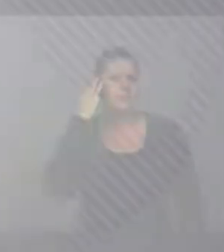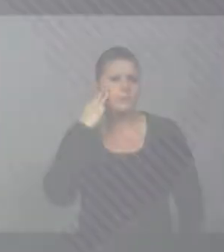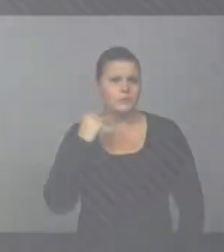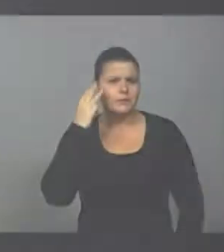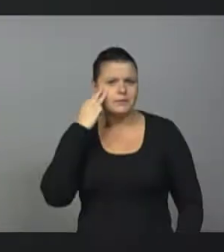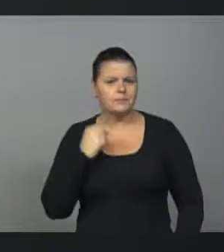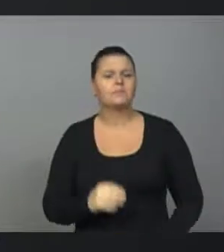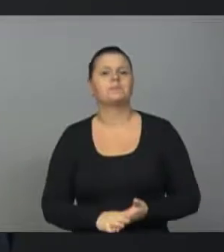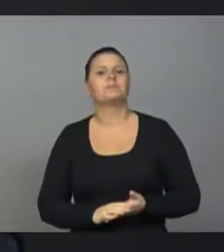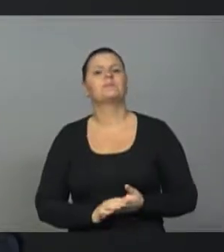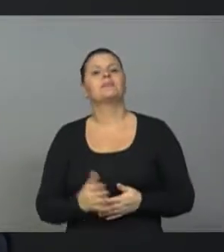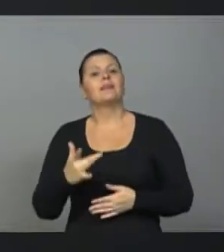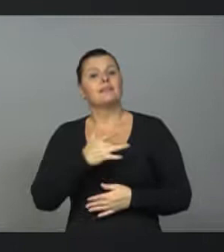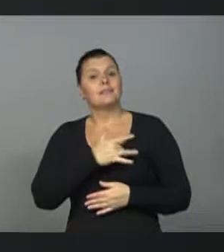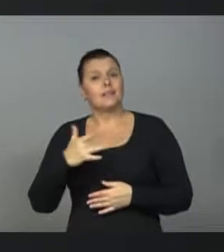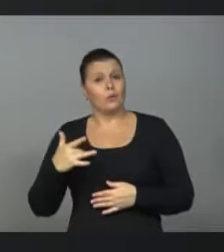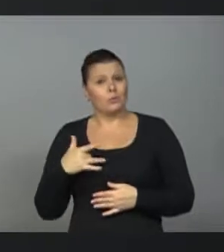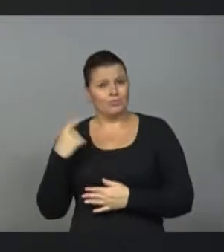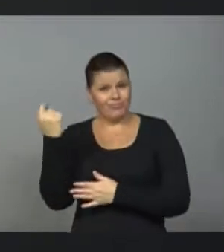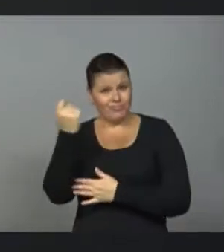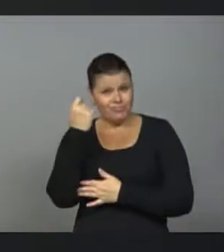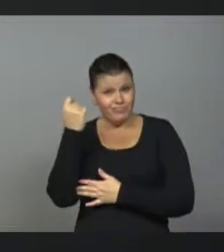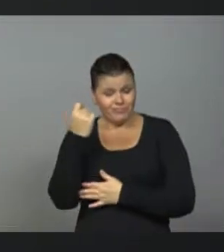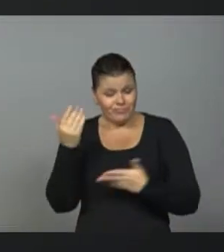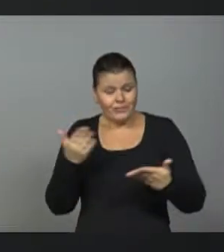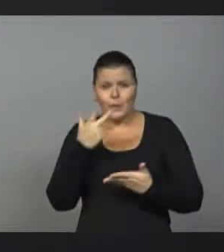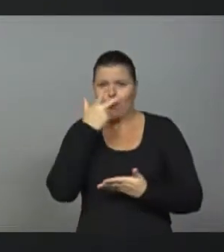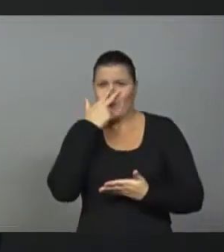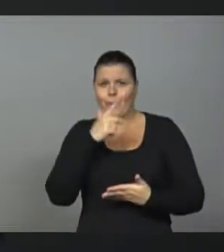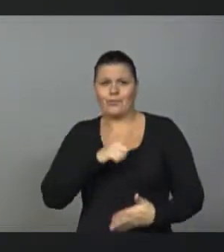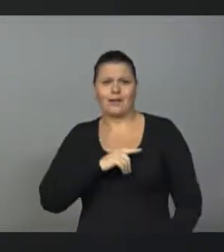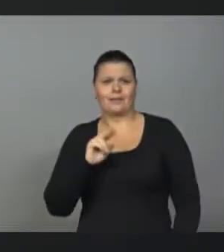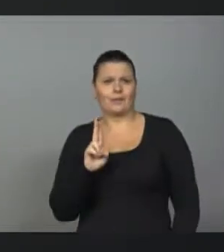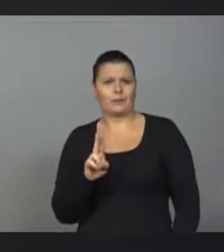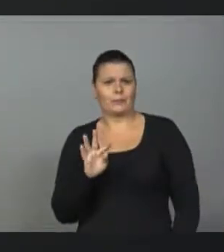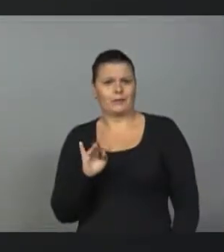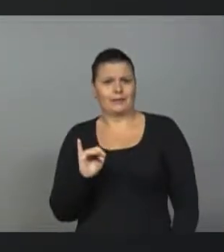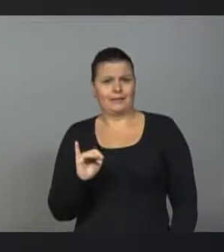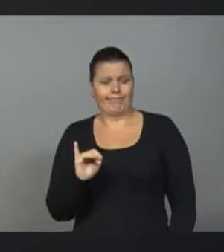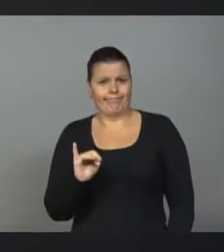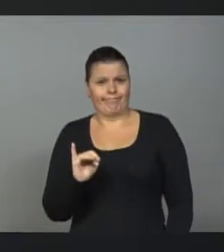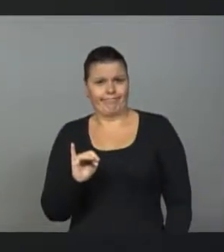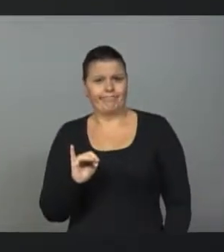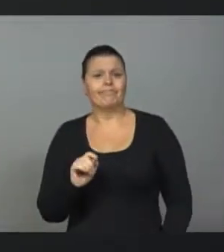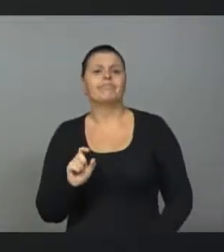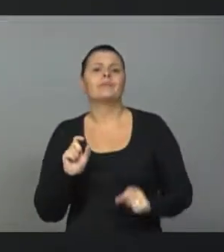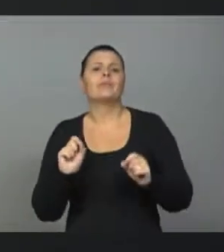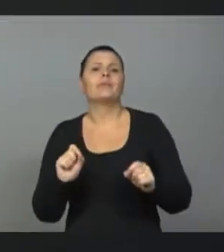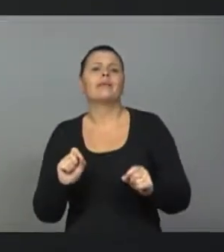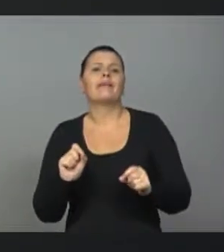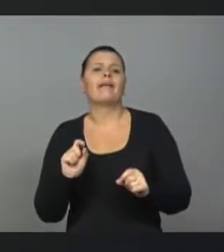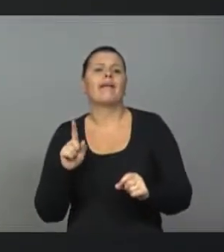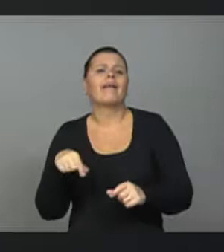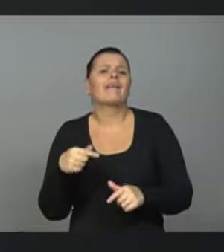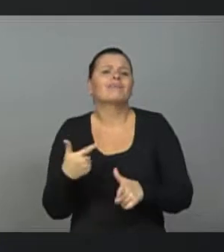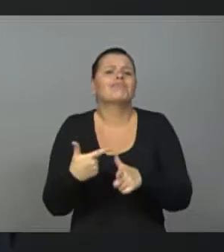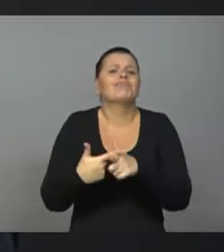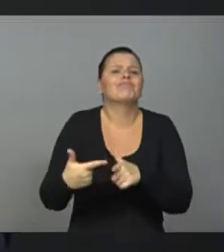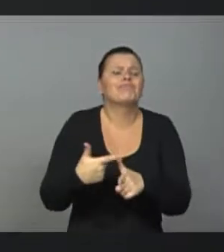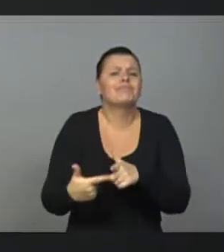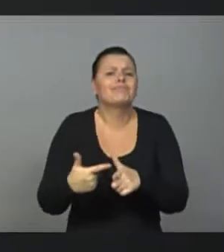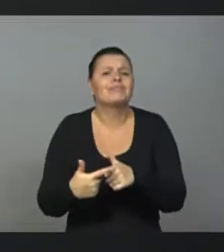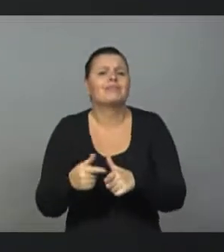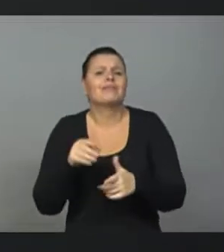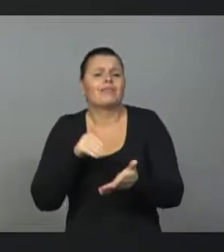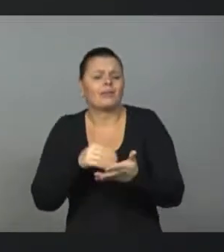A saúde no Rio Grande do Sul está na UTI e uma das consequências da má gestão dos recursos públicos, da irresponsabilidade